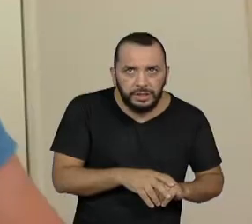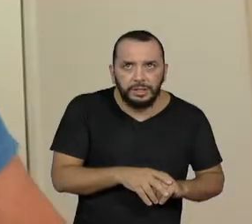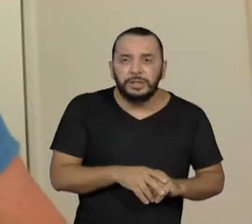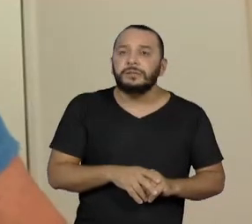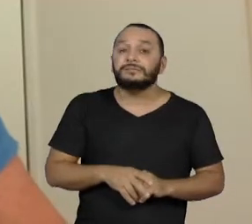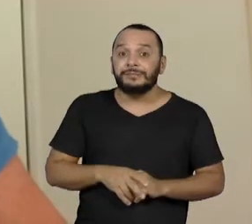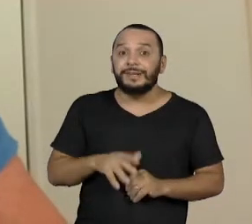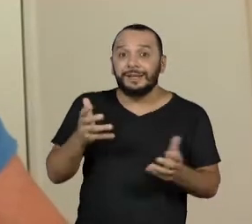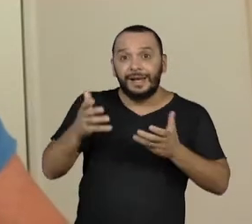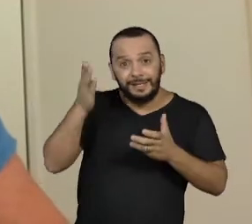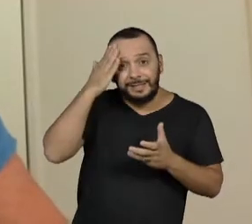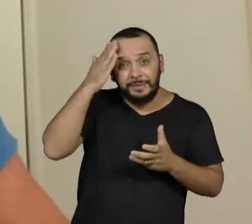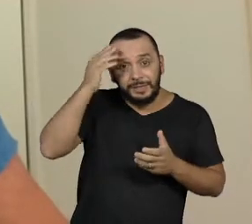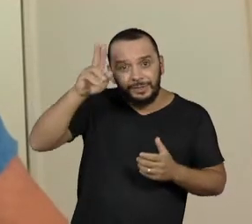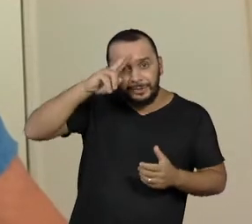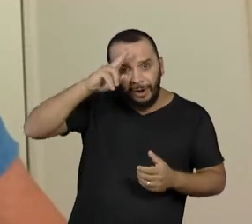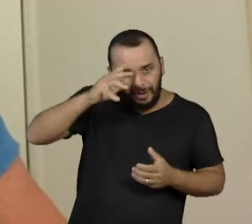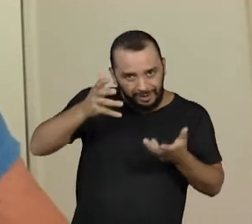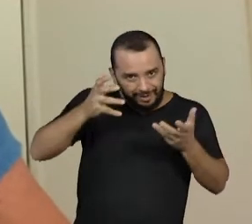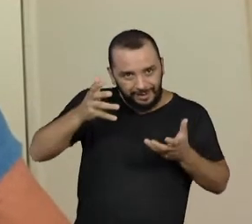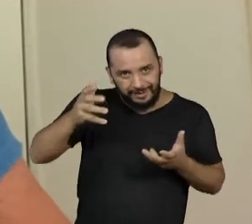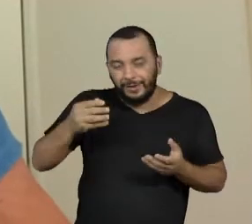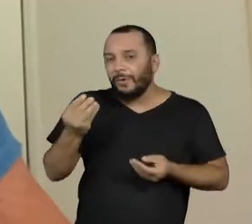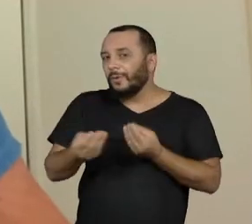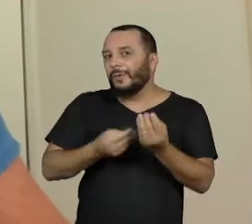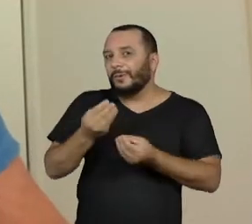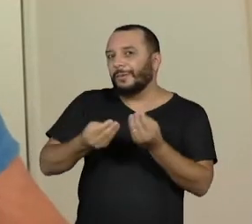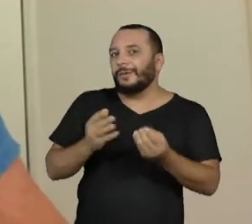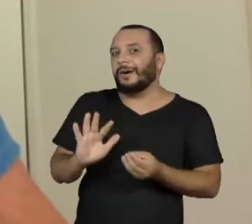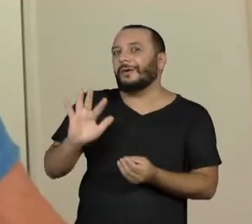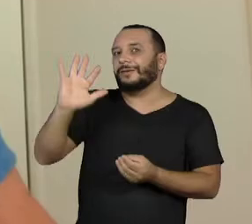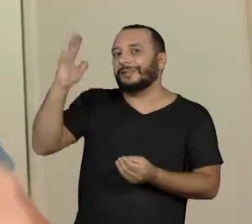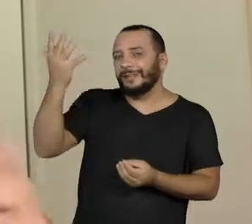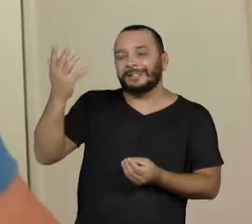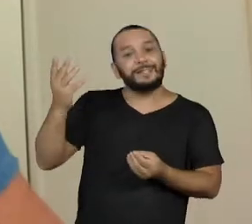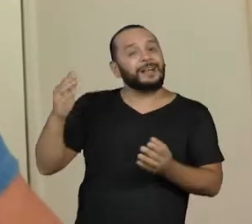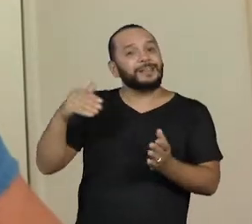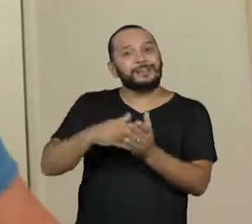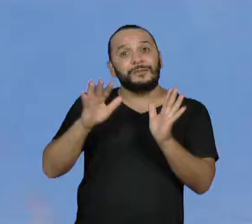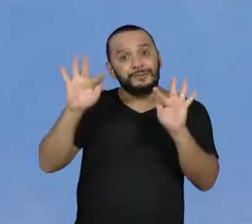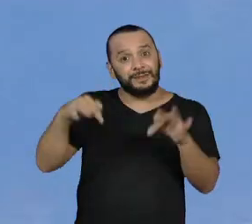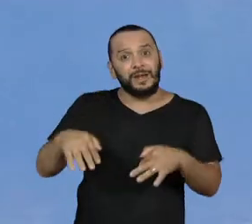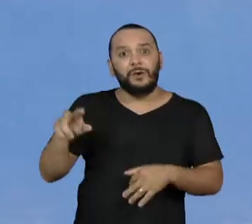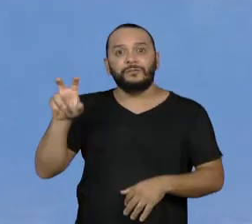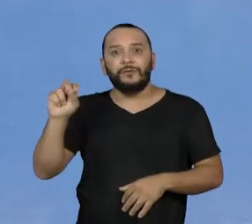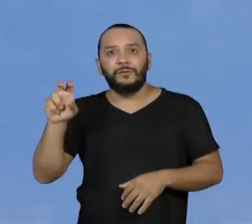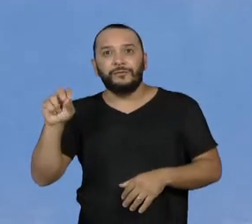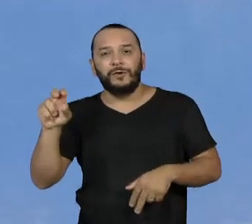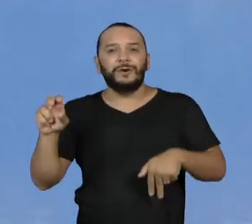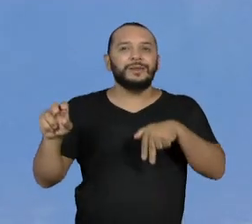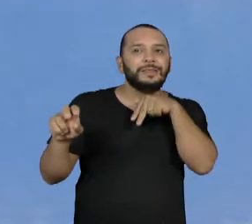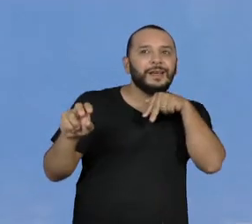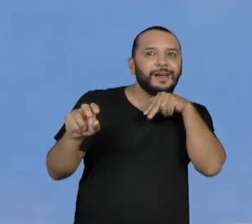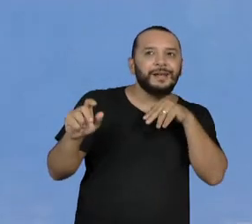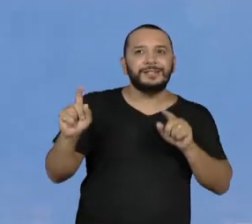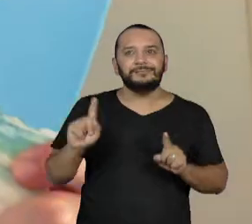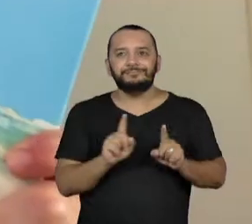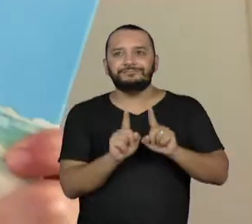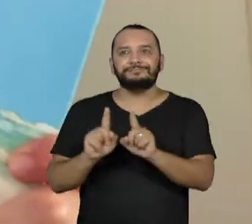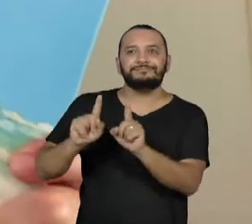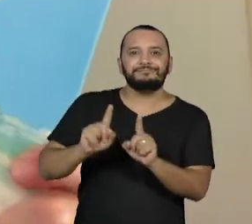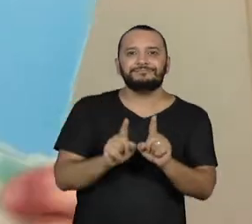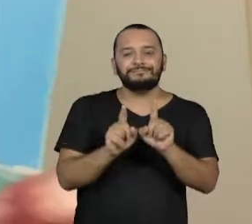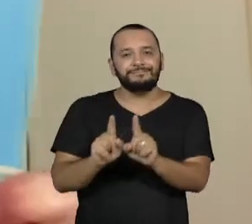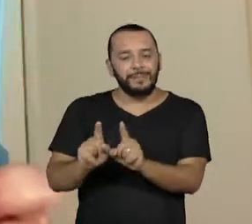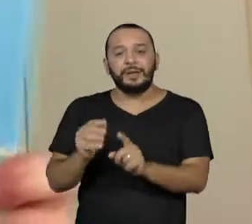Quer saber mais dessa história? O que acontece até o final do dia com esse avô e essa menininha que é a neta dele? Peço